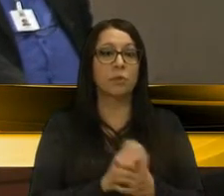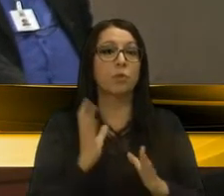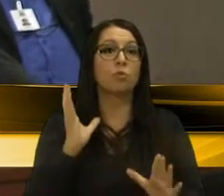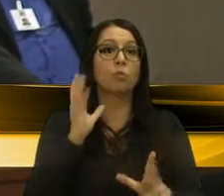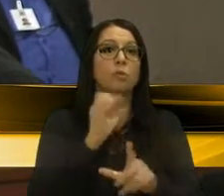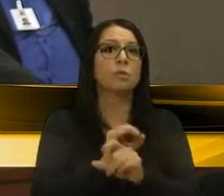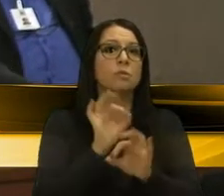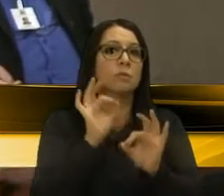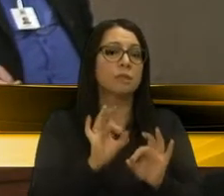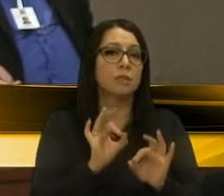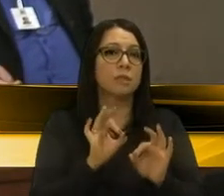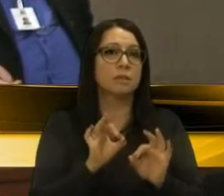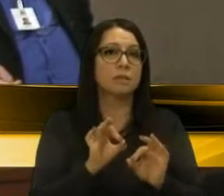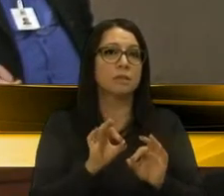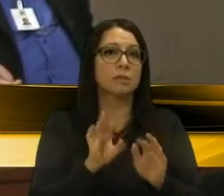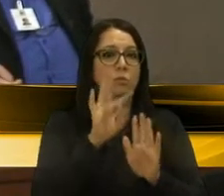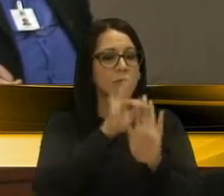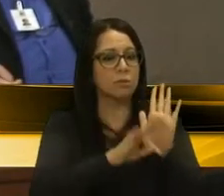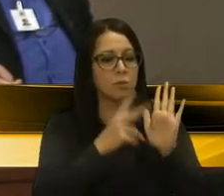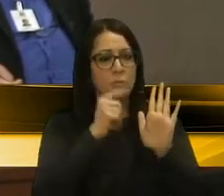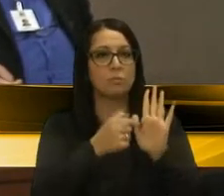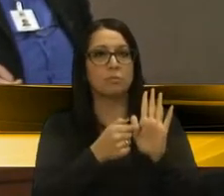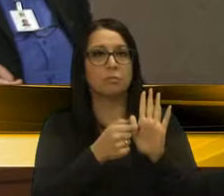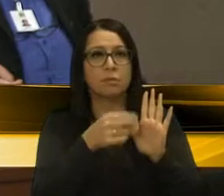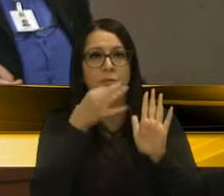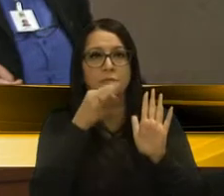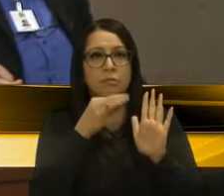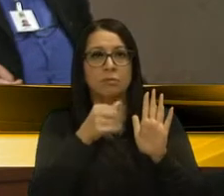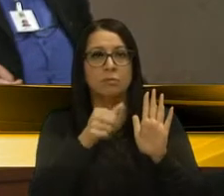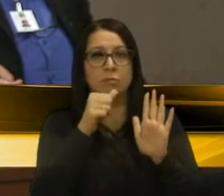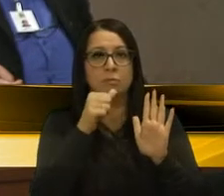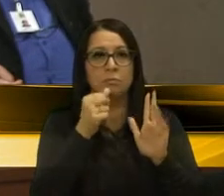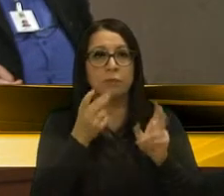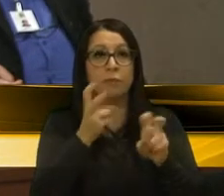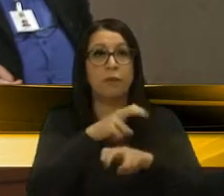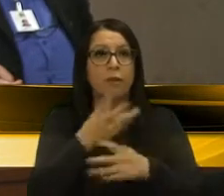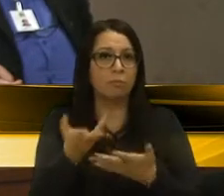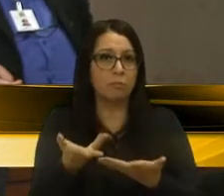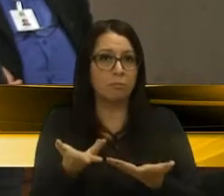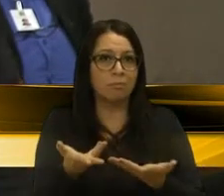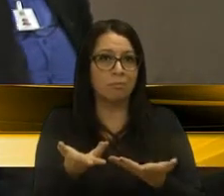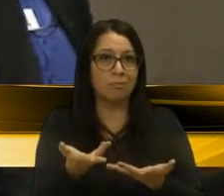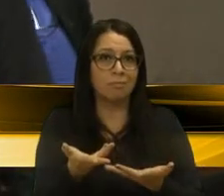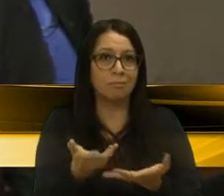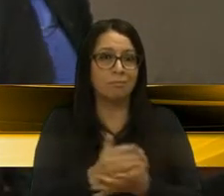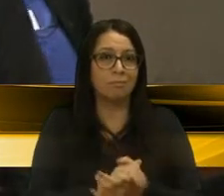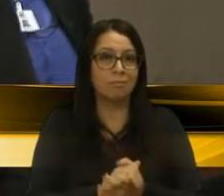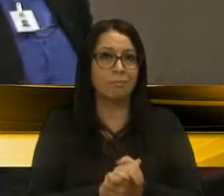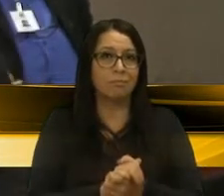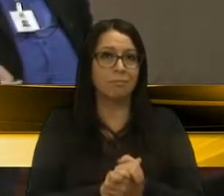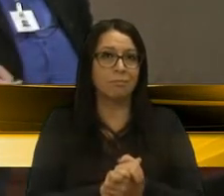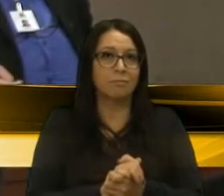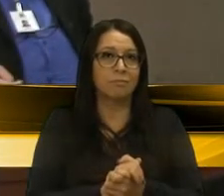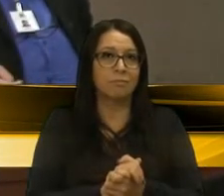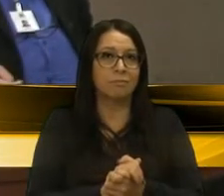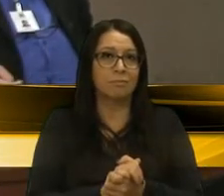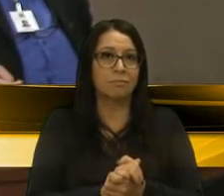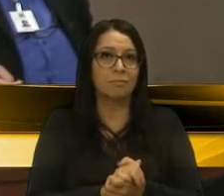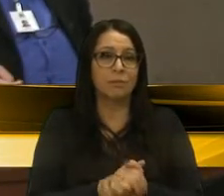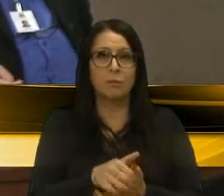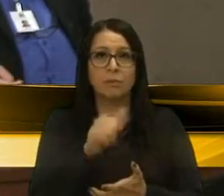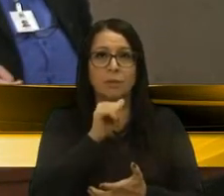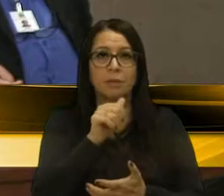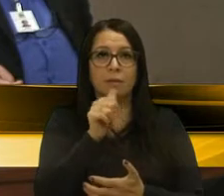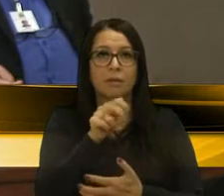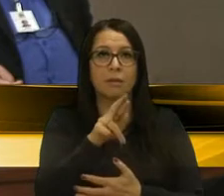lógica de uma matéria como essa? O Caxias está bebendo veneno, o Caxias está bebendo agrotóxico, e